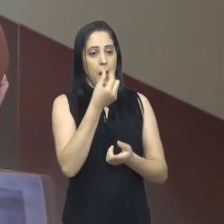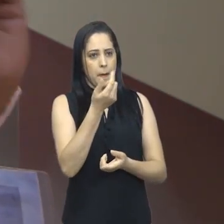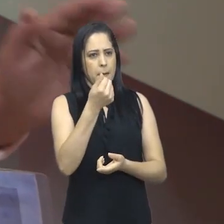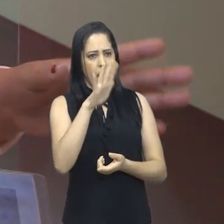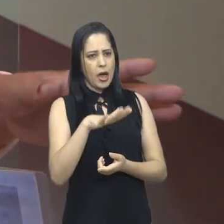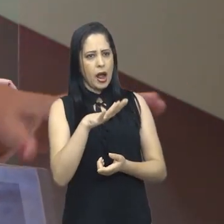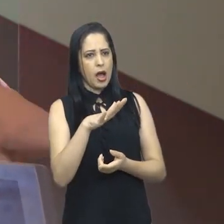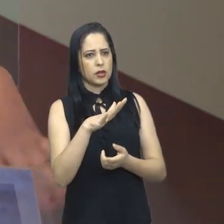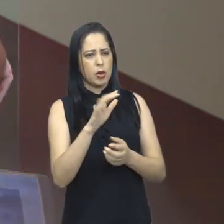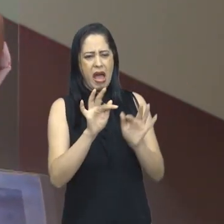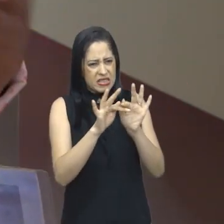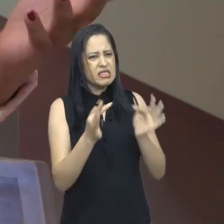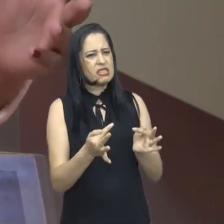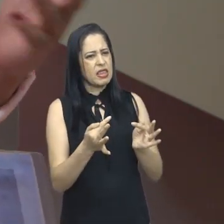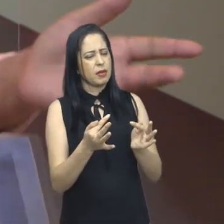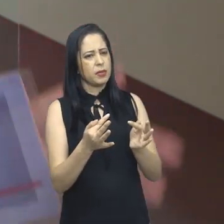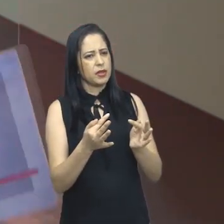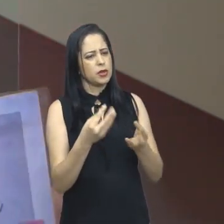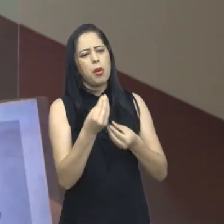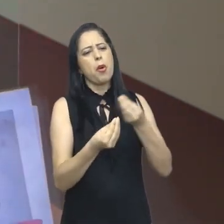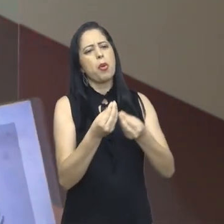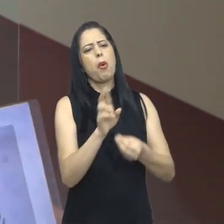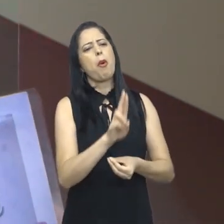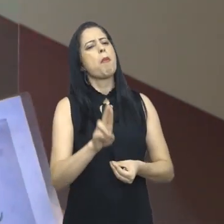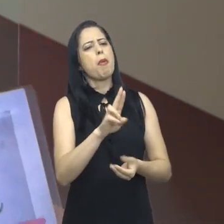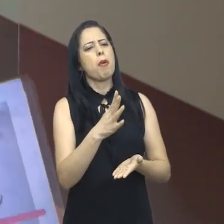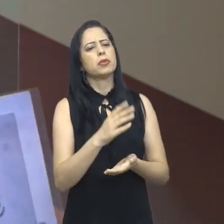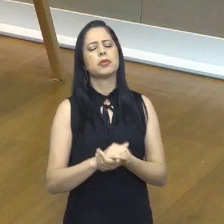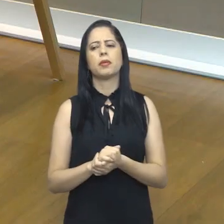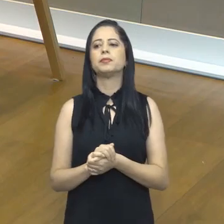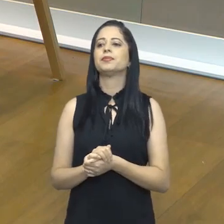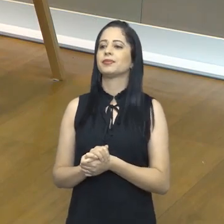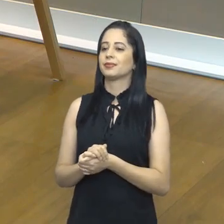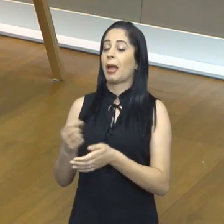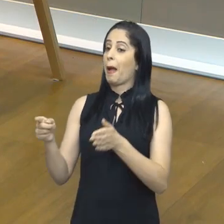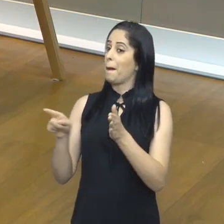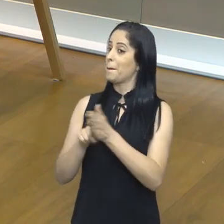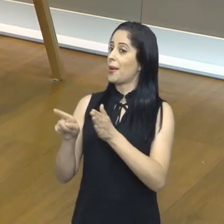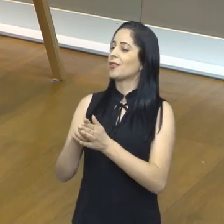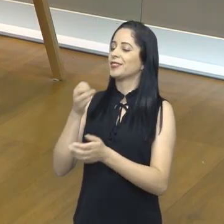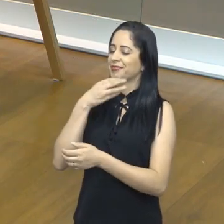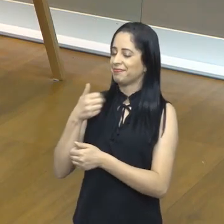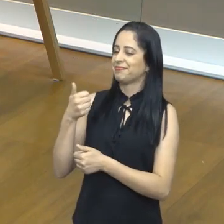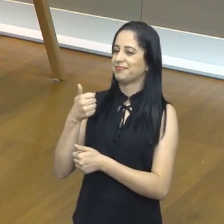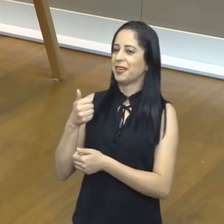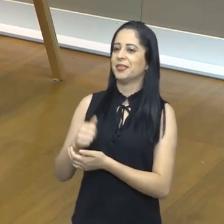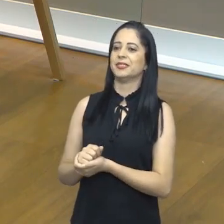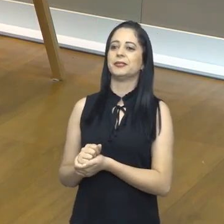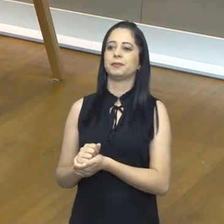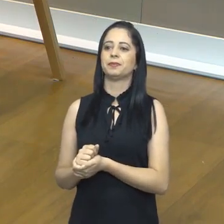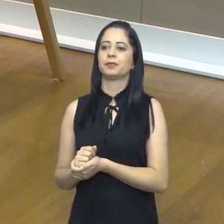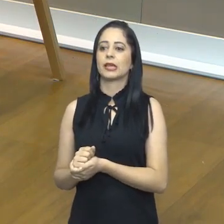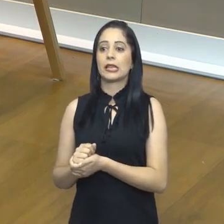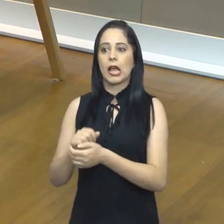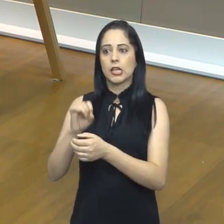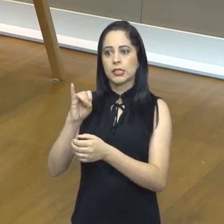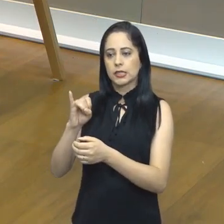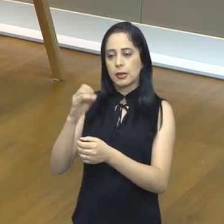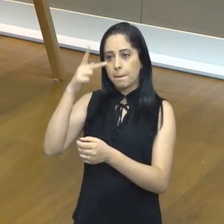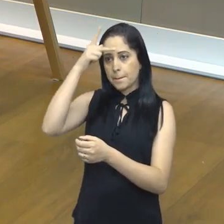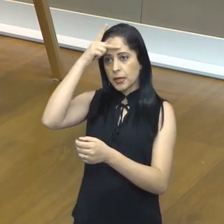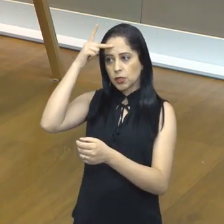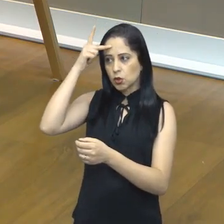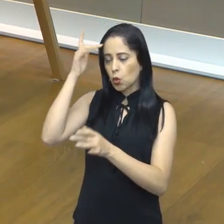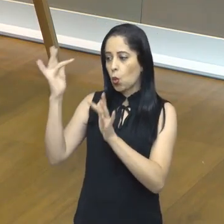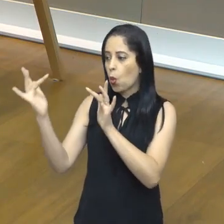casa, é super simples, mas em quais momentos que eles são indicados? Ah, boa pergunta. Então, ou pacientes que tiveram contato